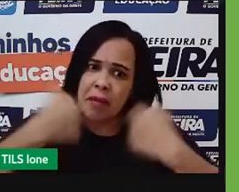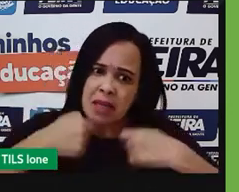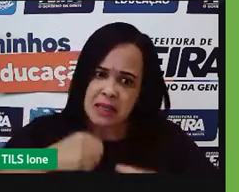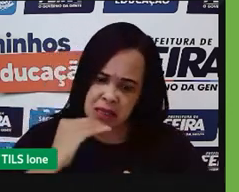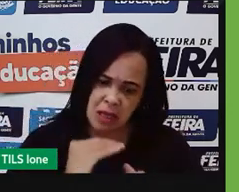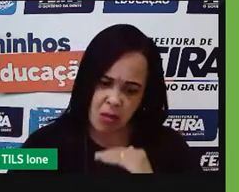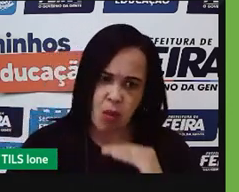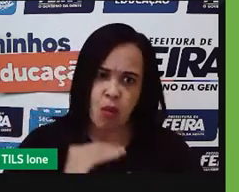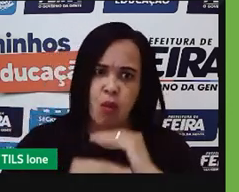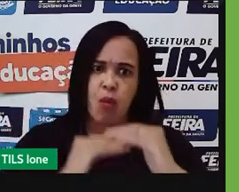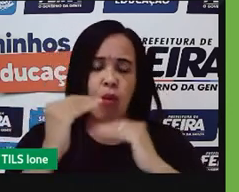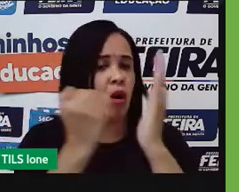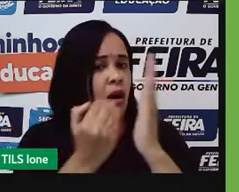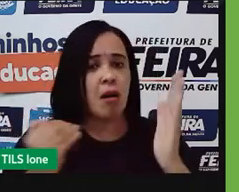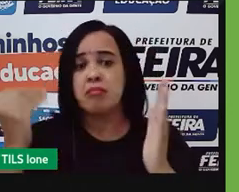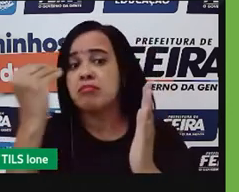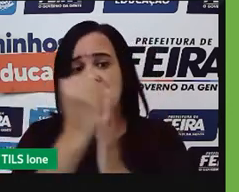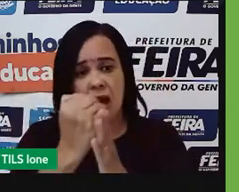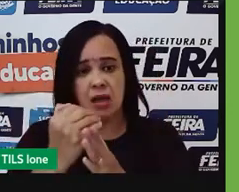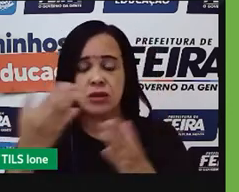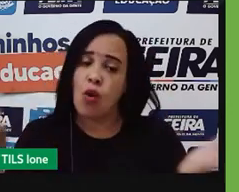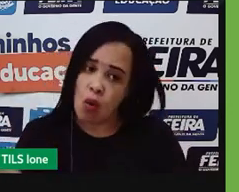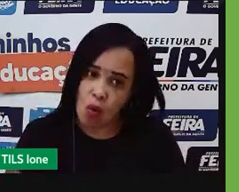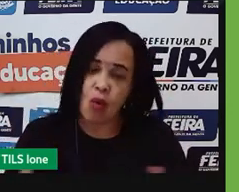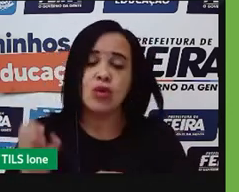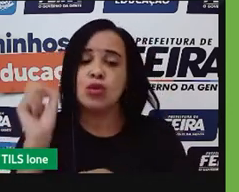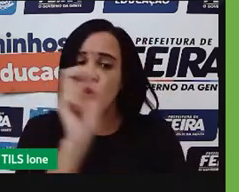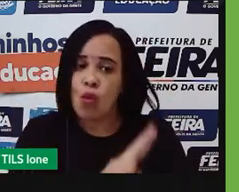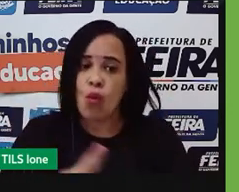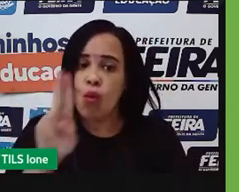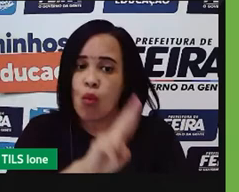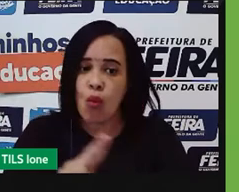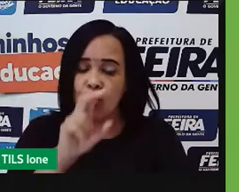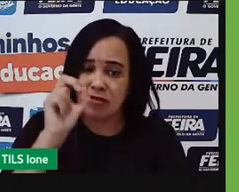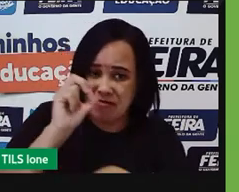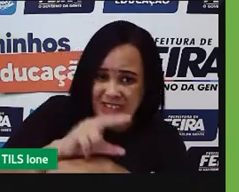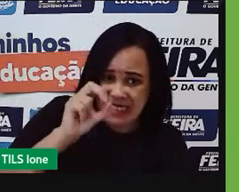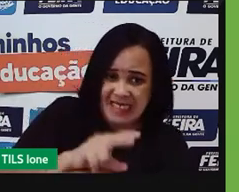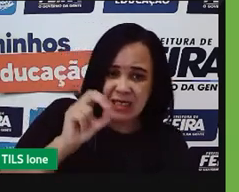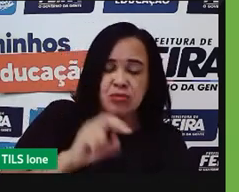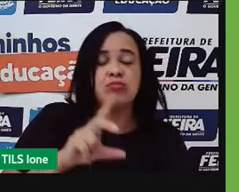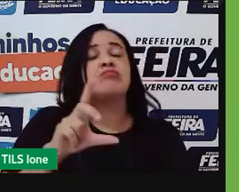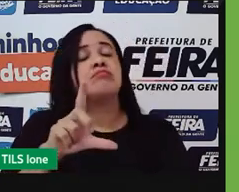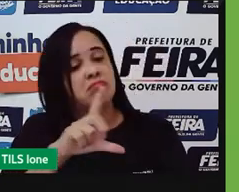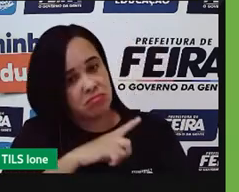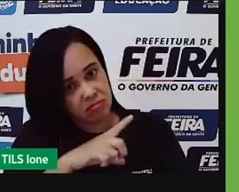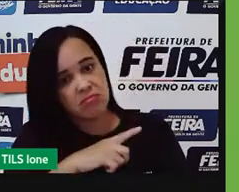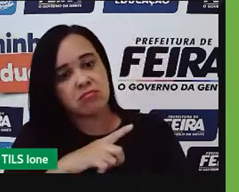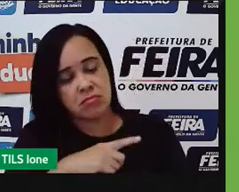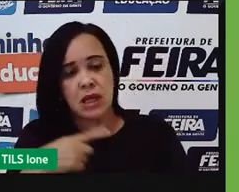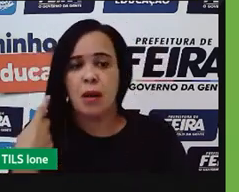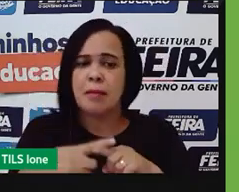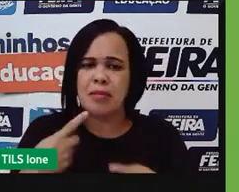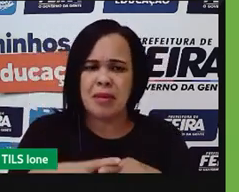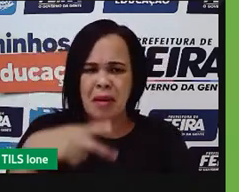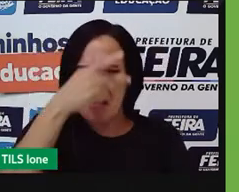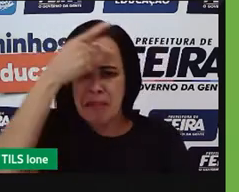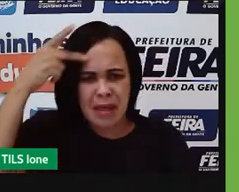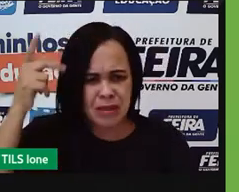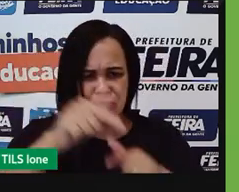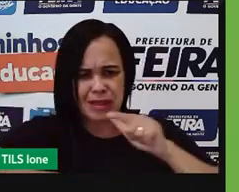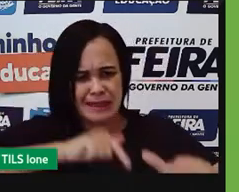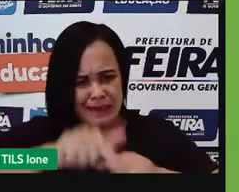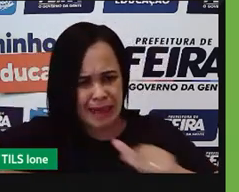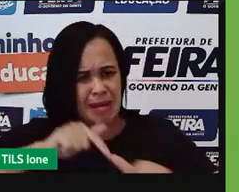utiliza mesmo os agrotóxicos. E a gente sabe que os agrotóxicos, eles contaminam os trabalhadores lugares, contaminam as plantações,